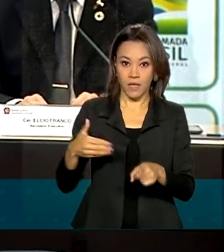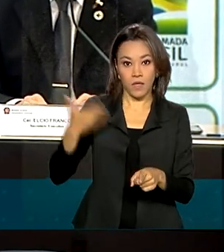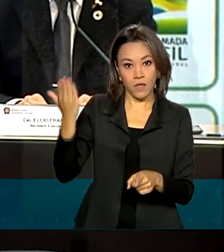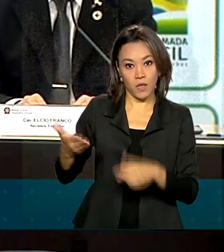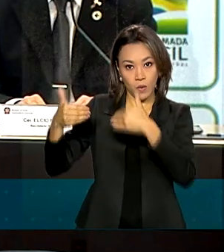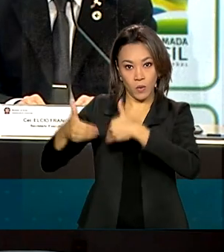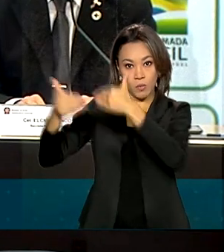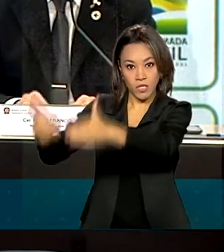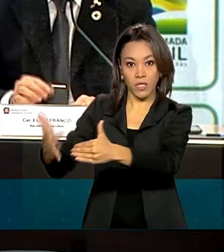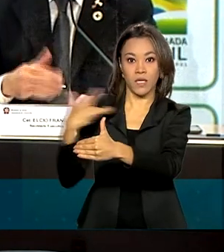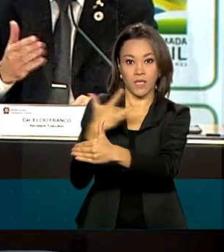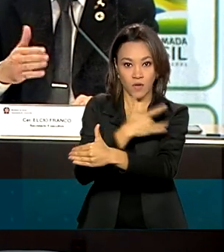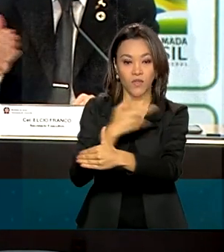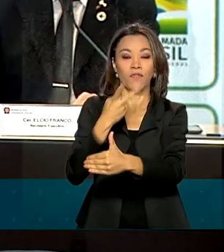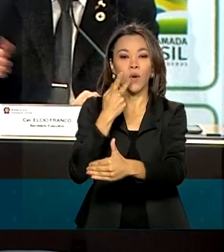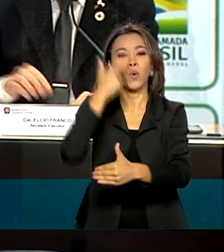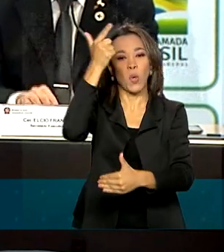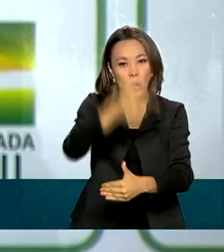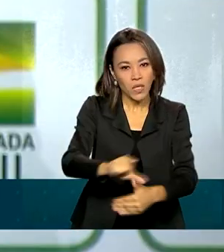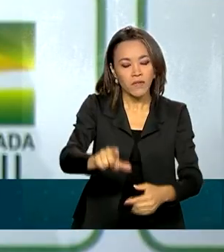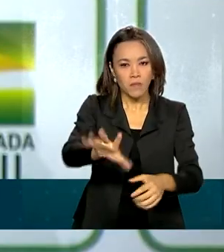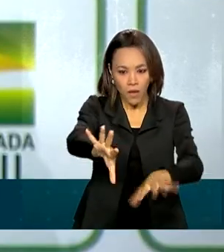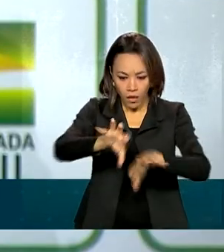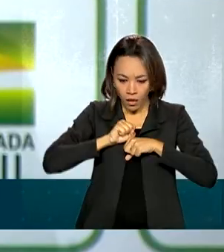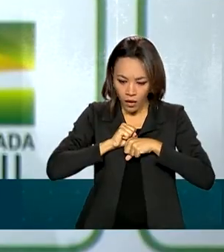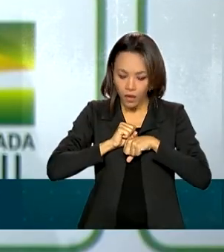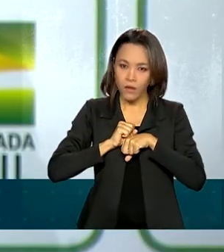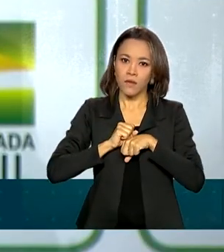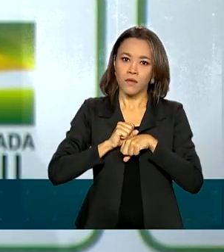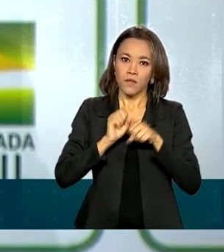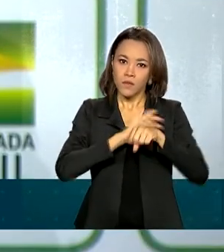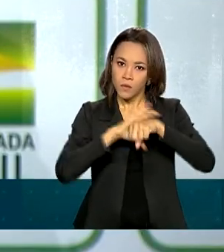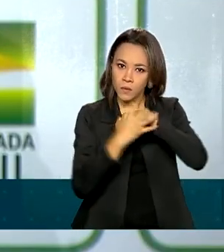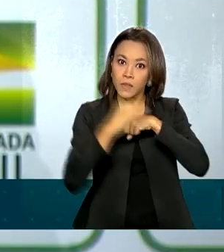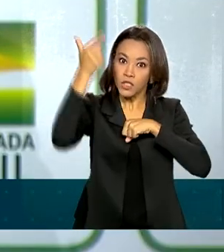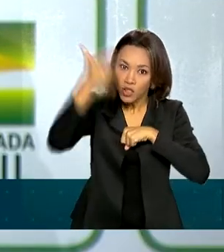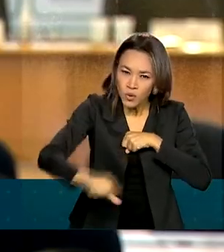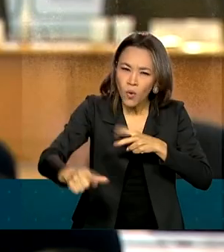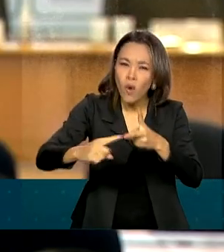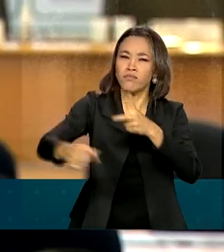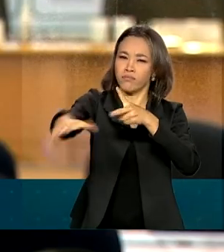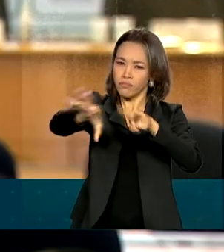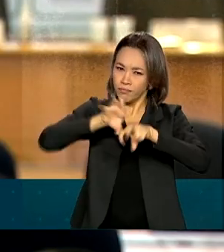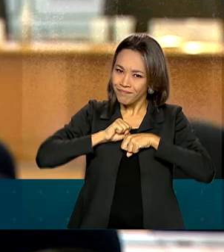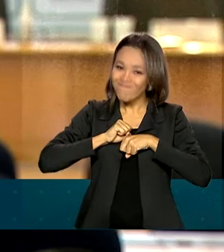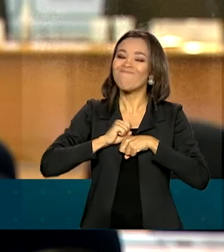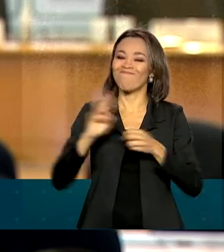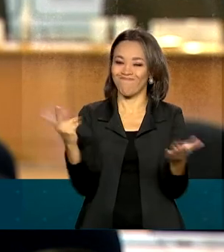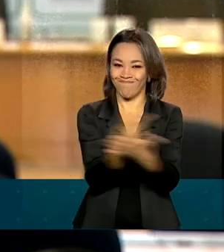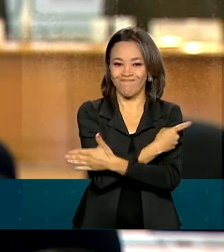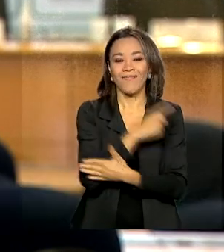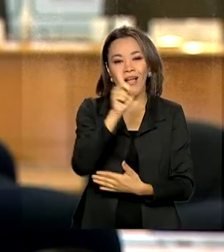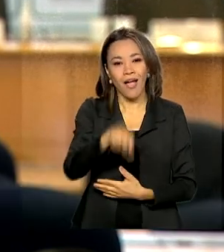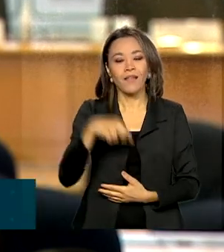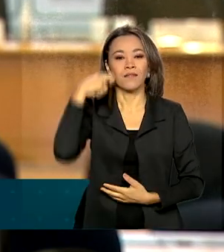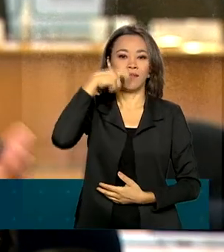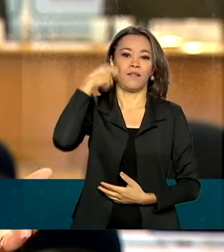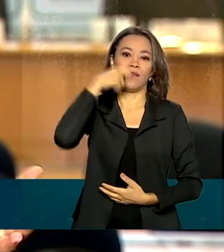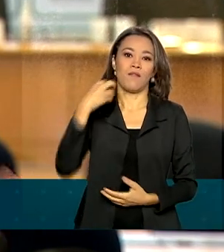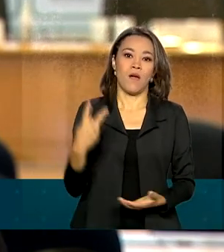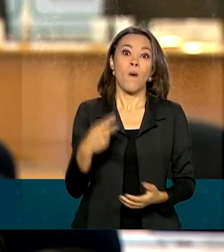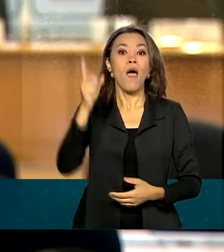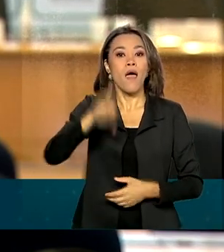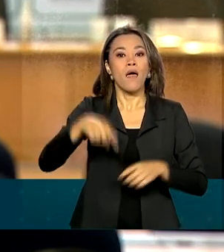o primeiro caso de reinfecção confirmado no Brasil, registrado no Rio Grande do Norte. A paciente é profissional da área de